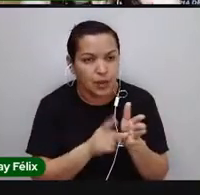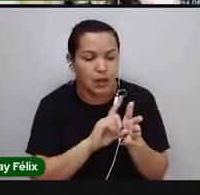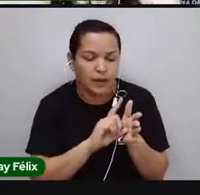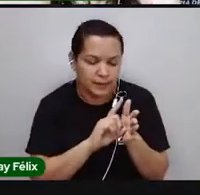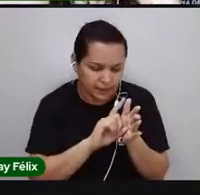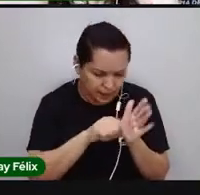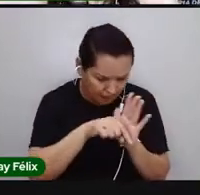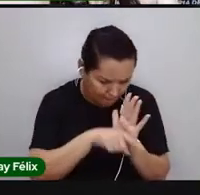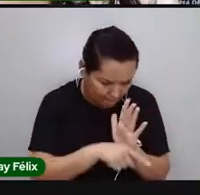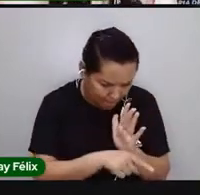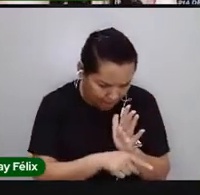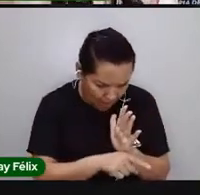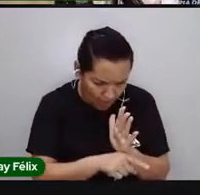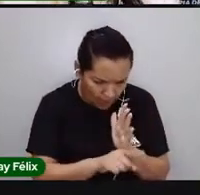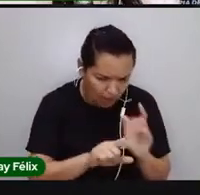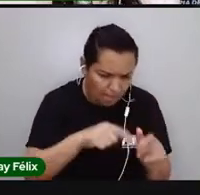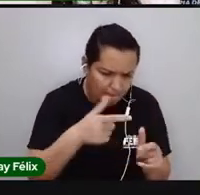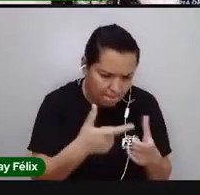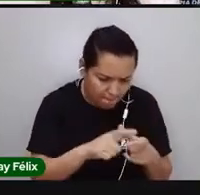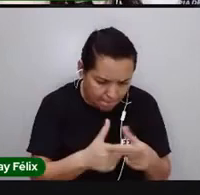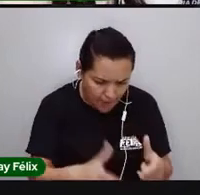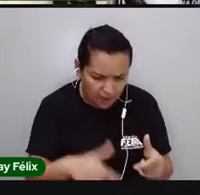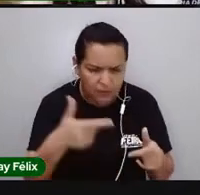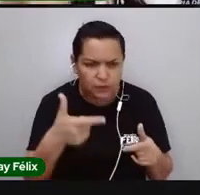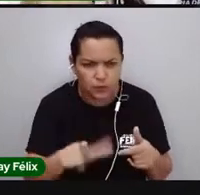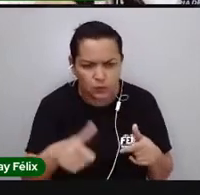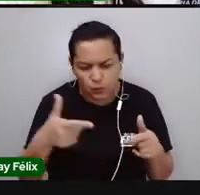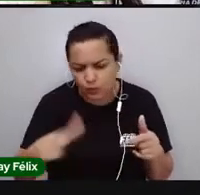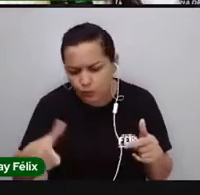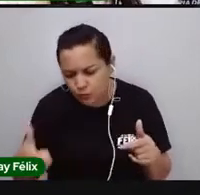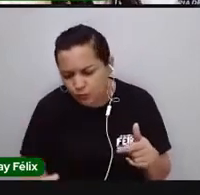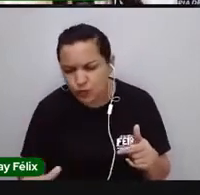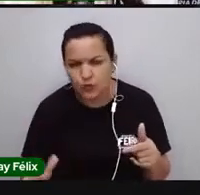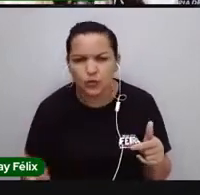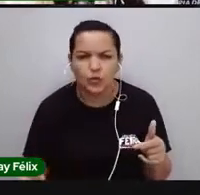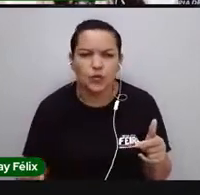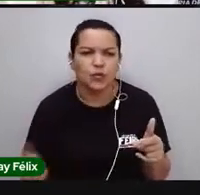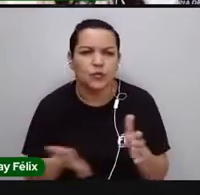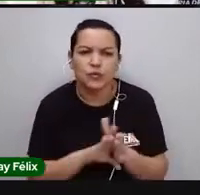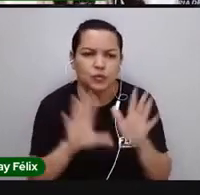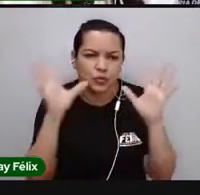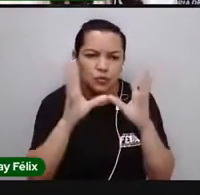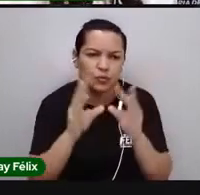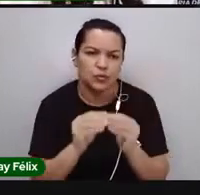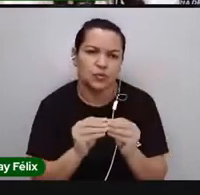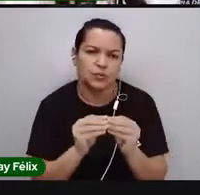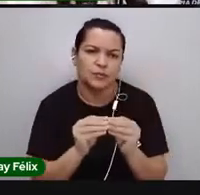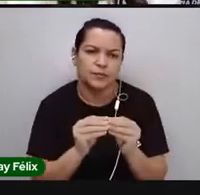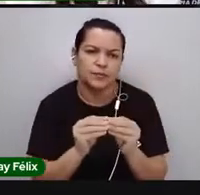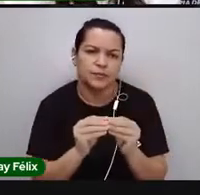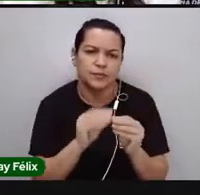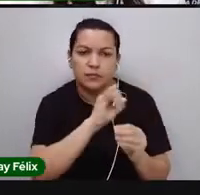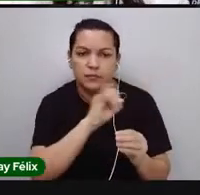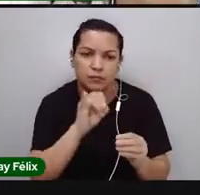foi replicado, que foi repetido e que se chegou a uma conclusão. Só que pode ser que daqui a um